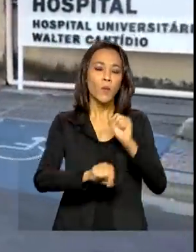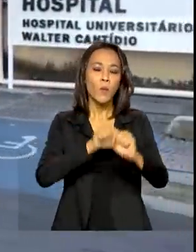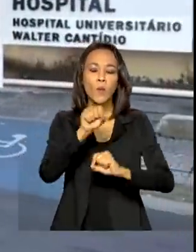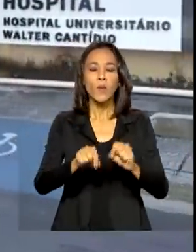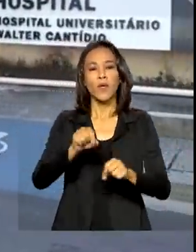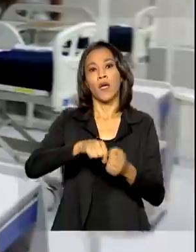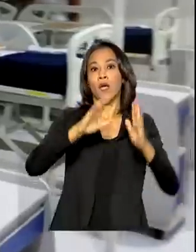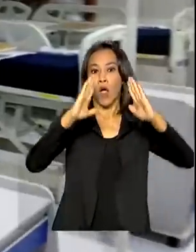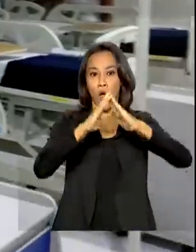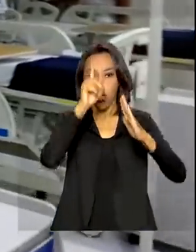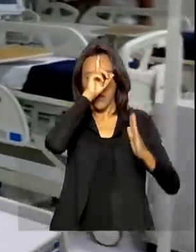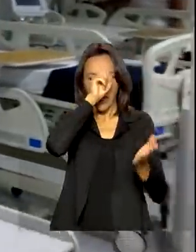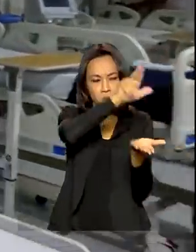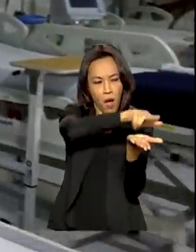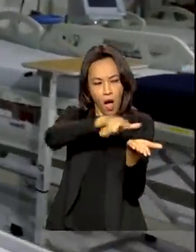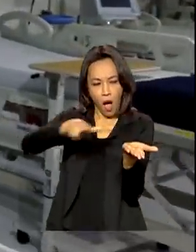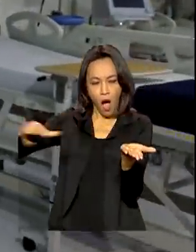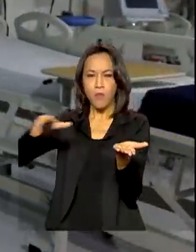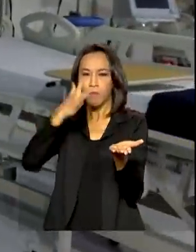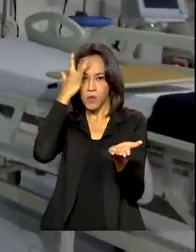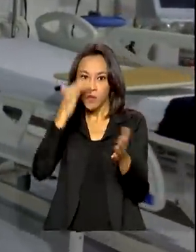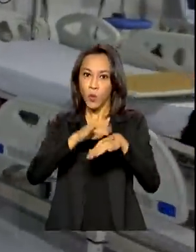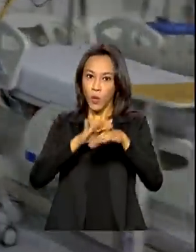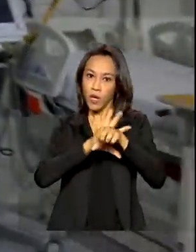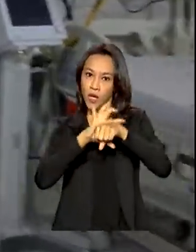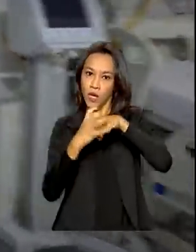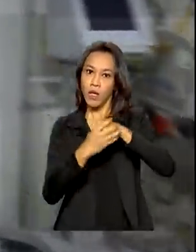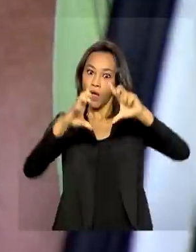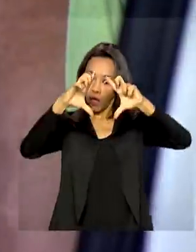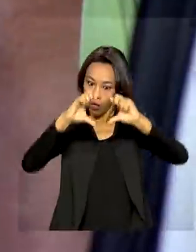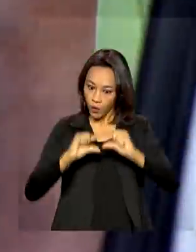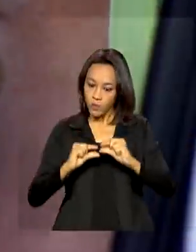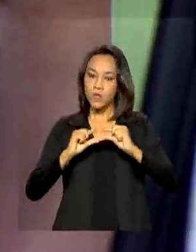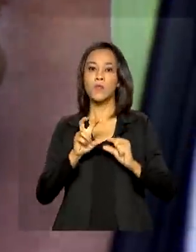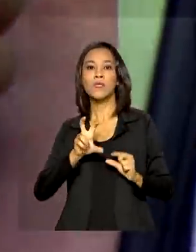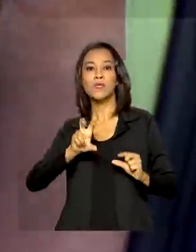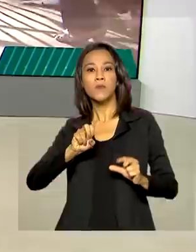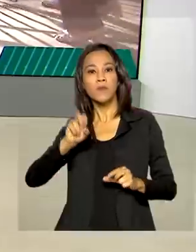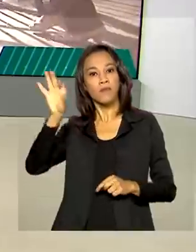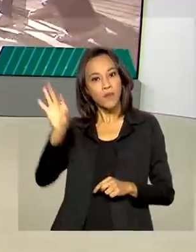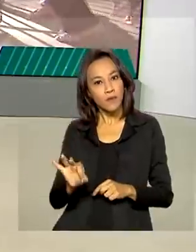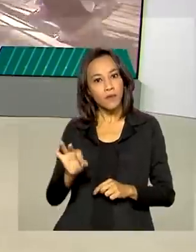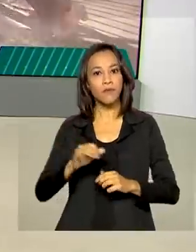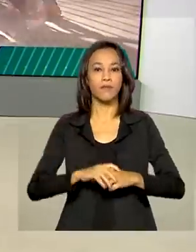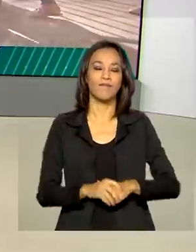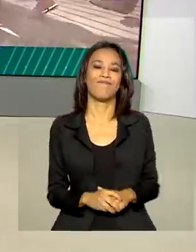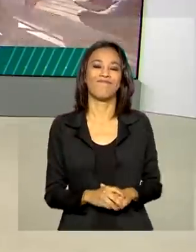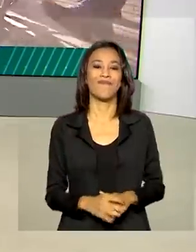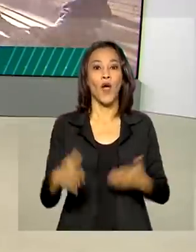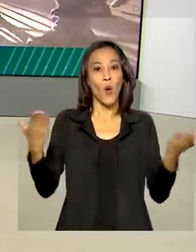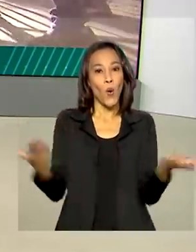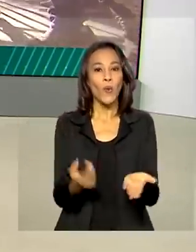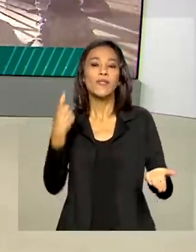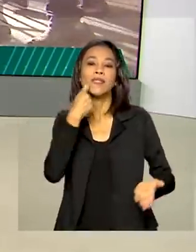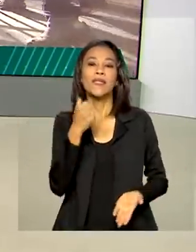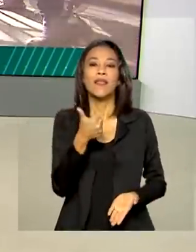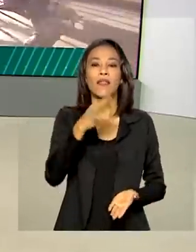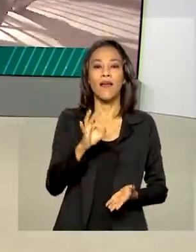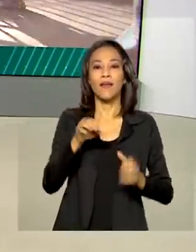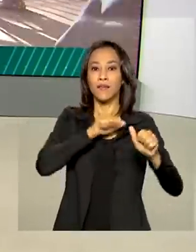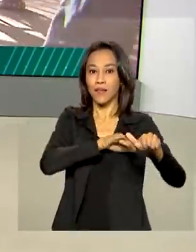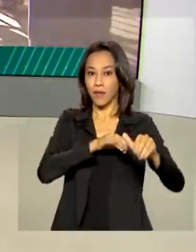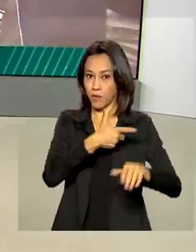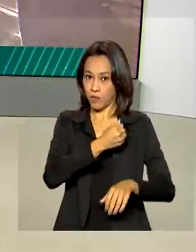ocupação de leitos para pacientes com covid-19 está abaixo de 50%. Sexta-feira, 10 de